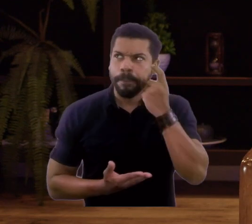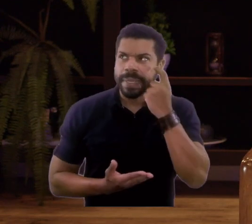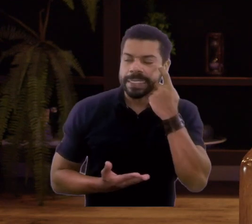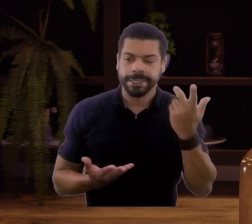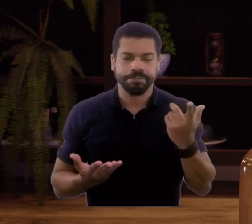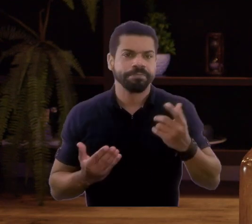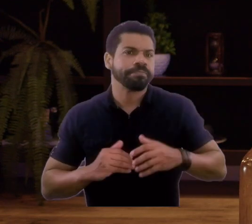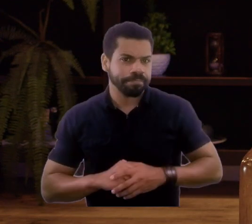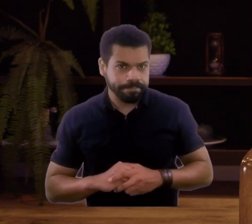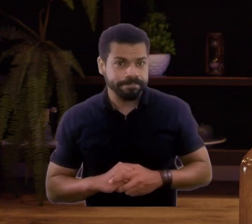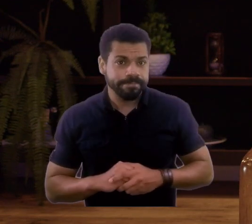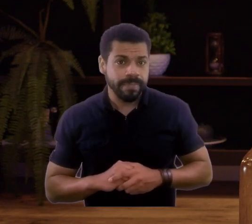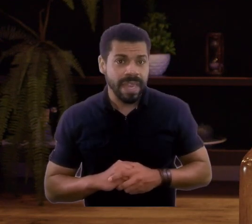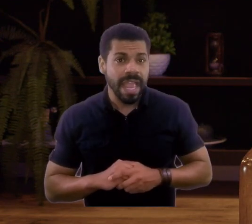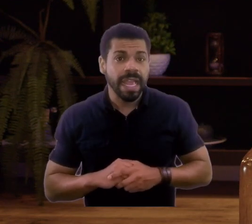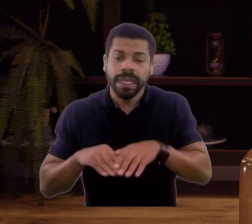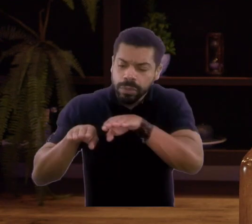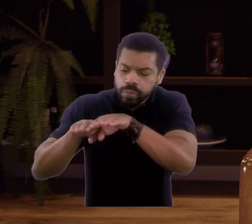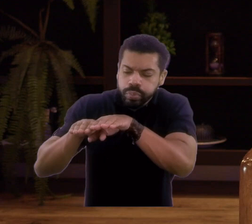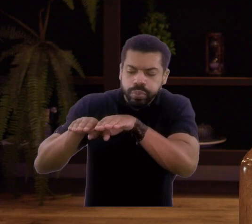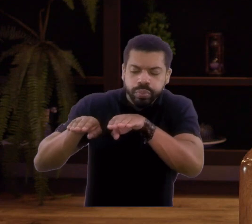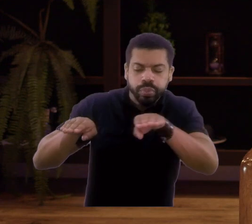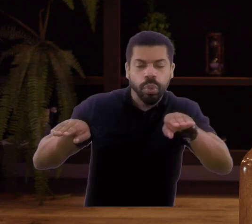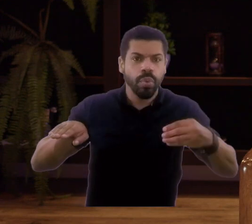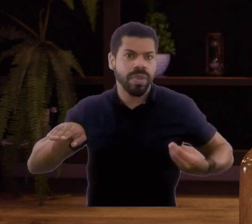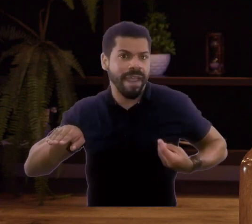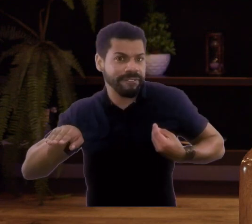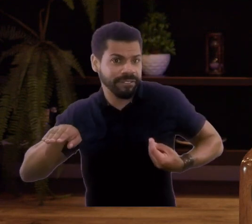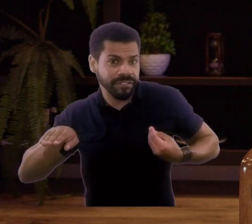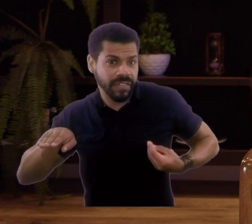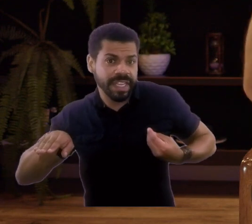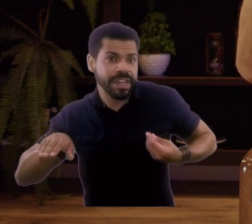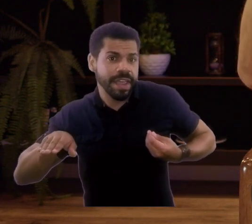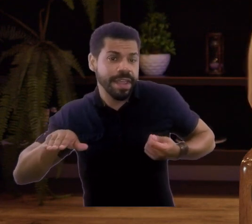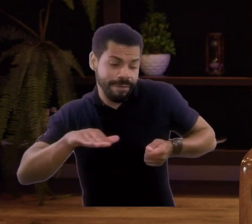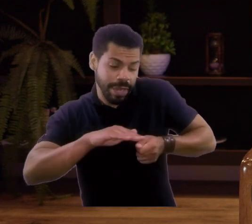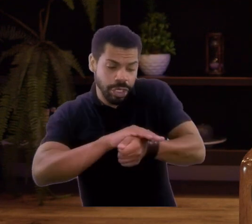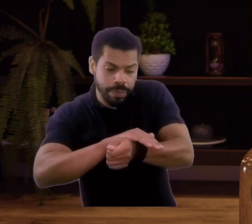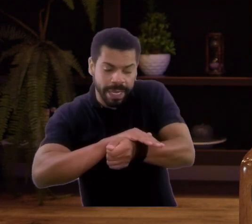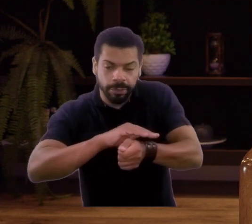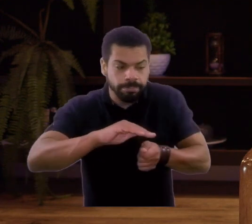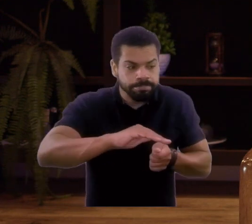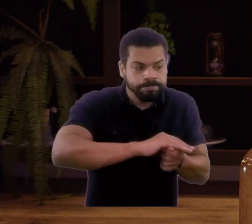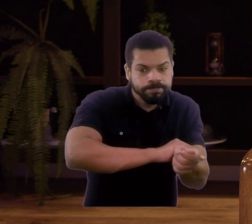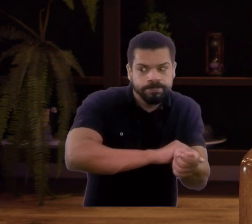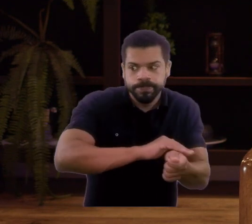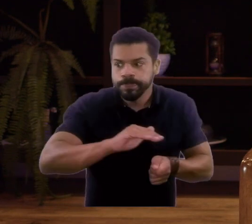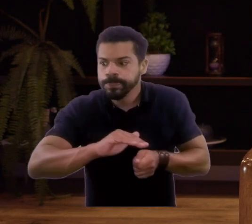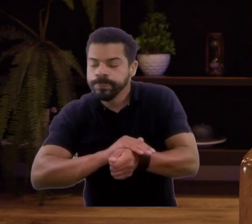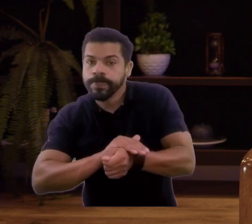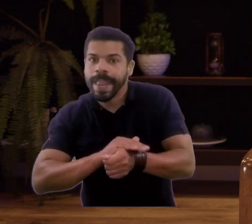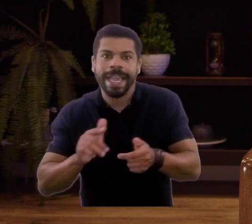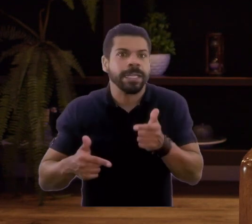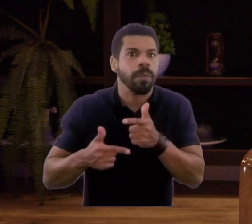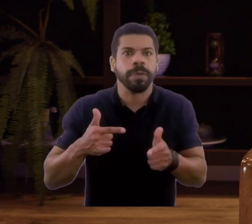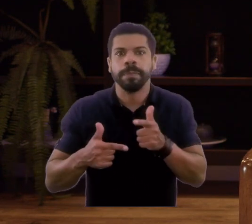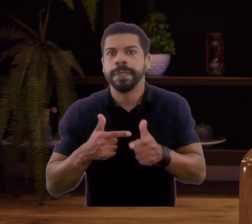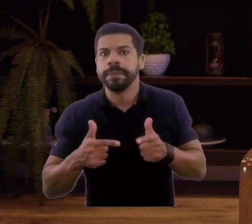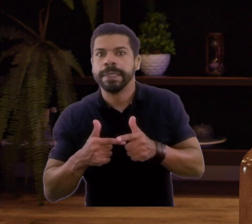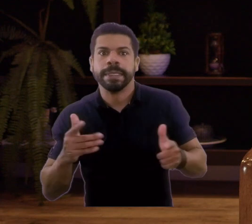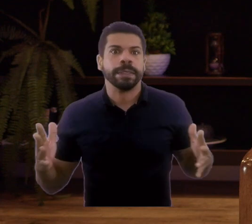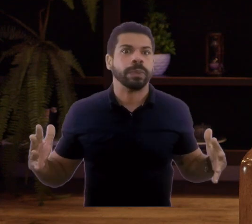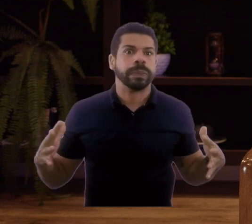Porque imagina que você tem lá o seu novo nível de vida e você tem esses investimentos aí. De repente você teve uma